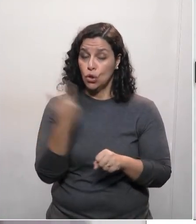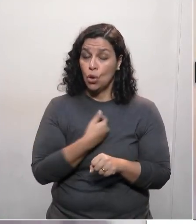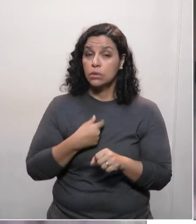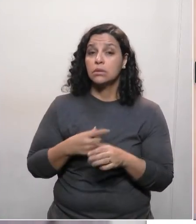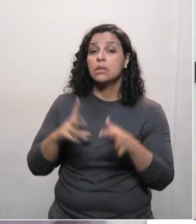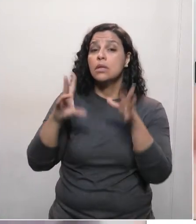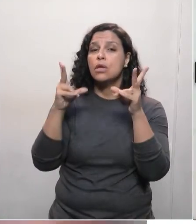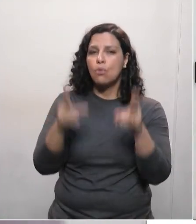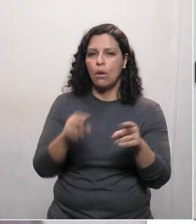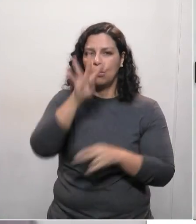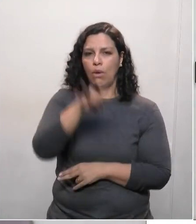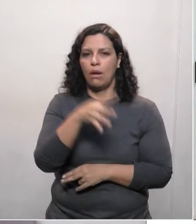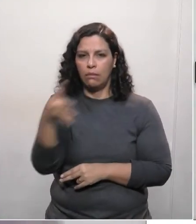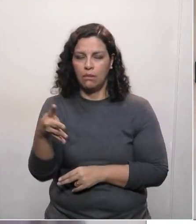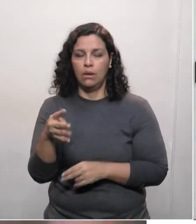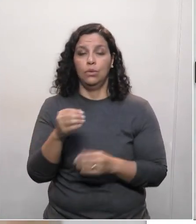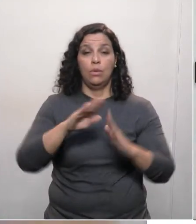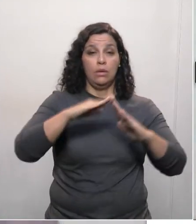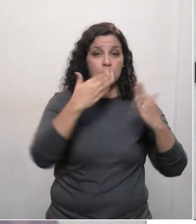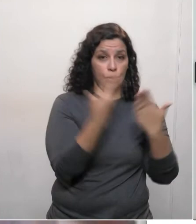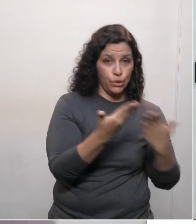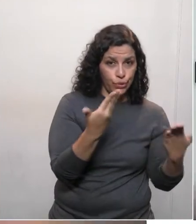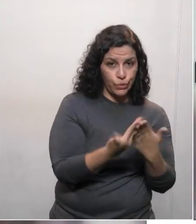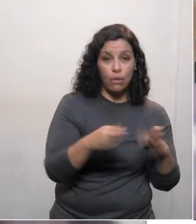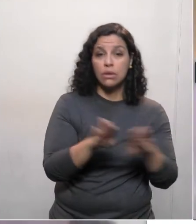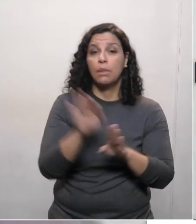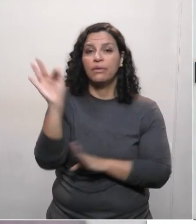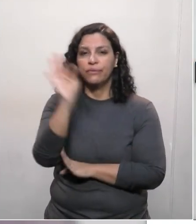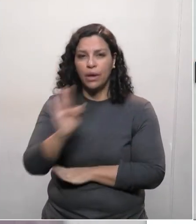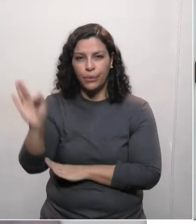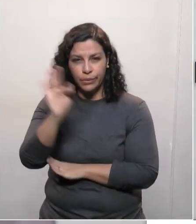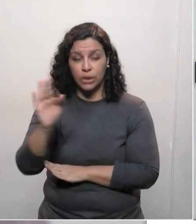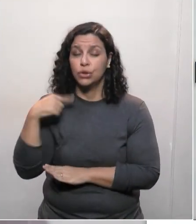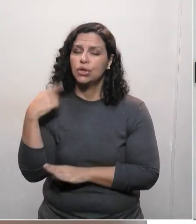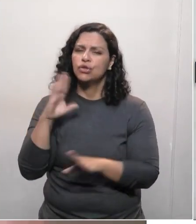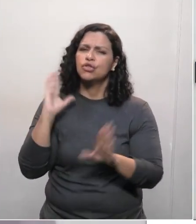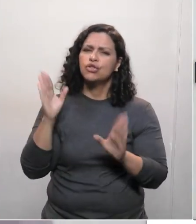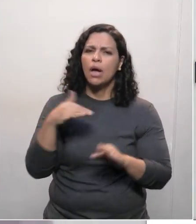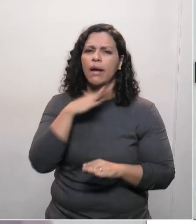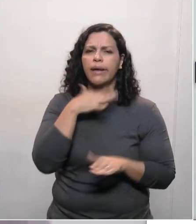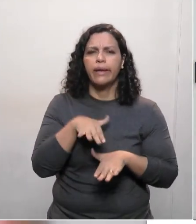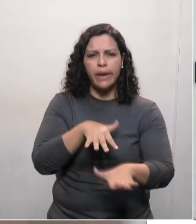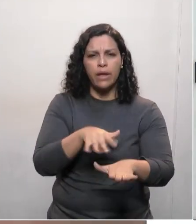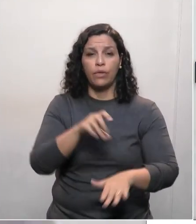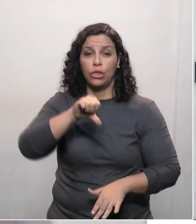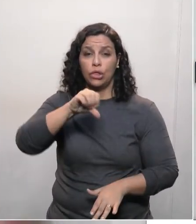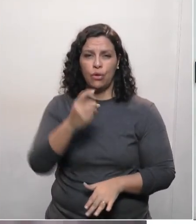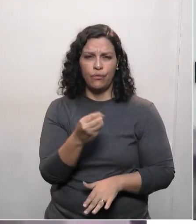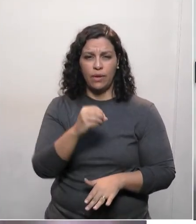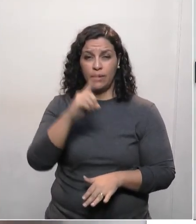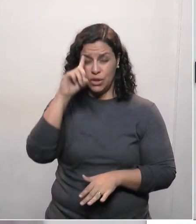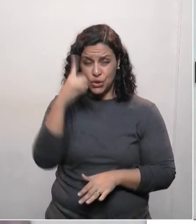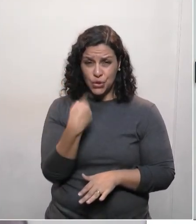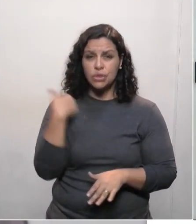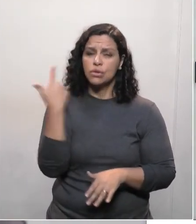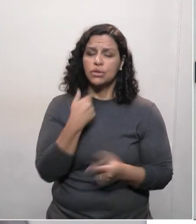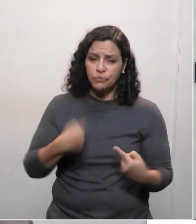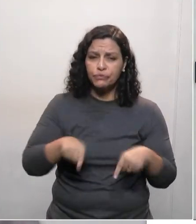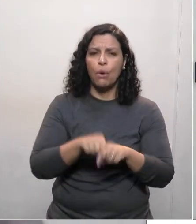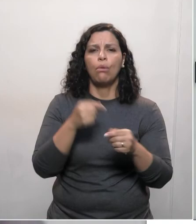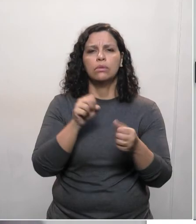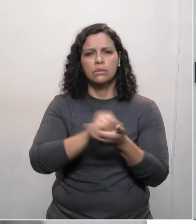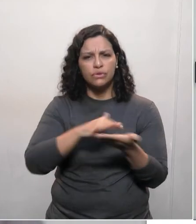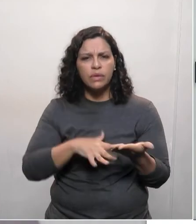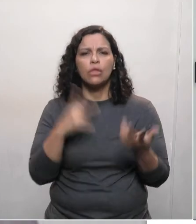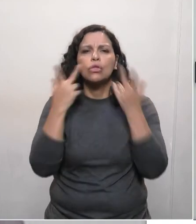universidades e do Estado mais para frente. Já tivemos greves com mais tempo, mais de 90 dias, e conseguiu, sim, ter desempenhado as atividades